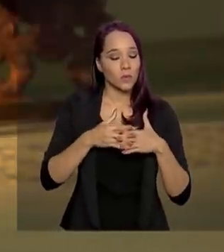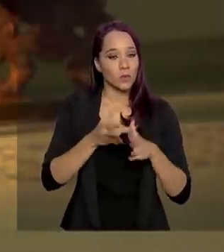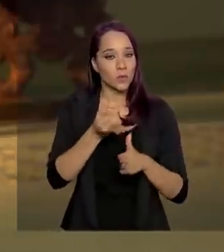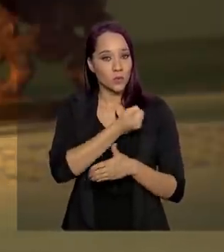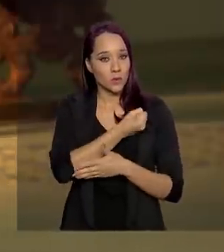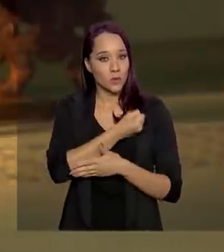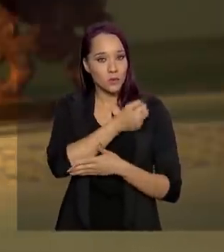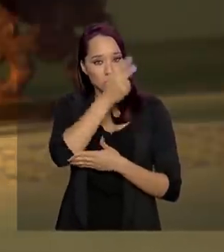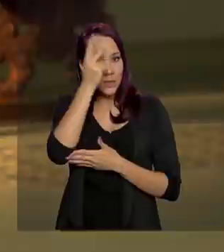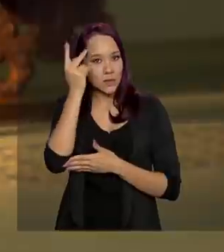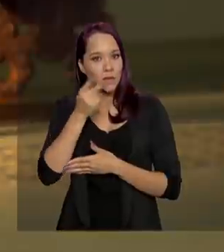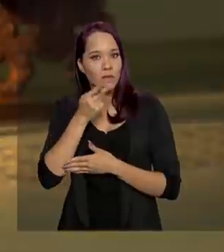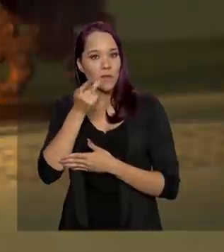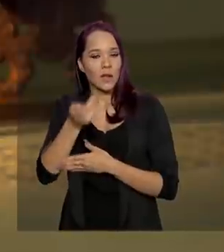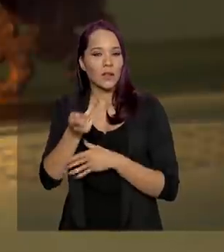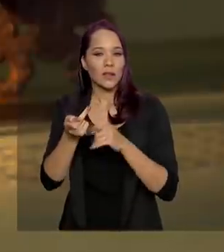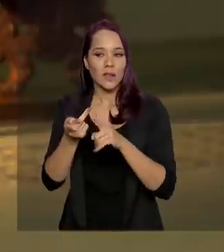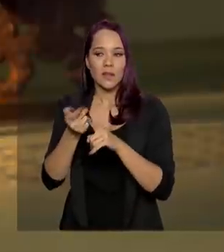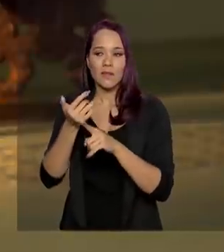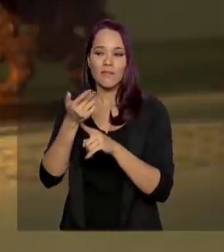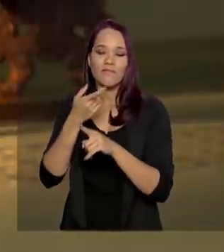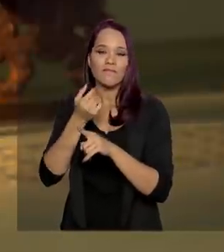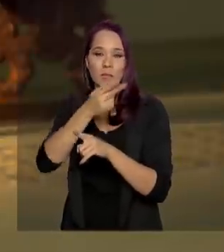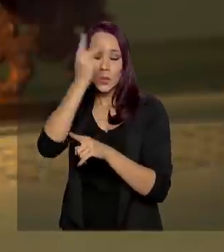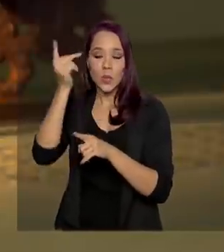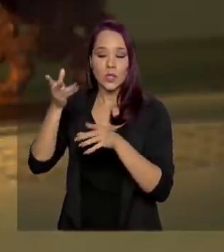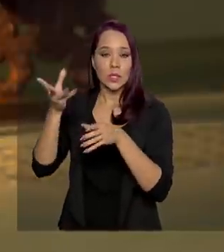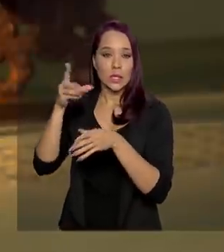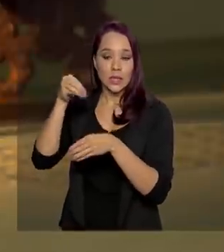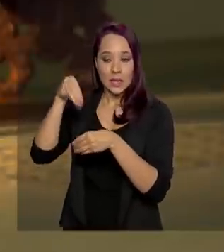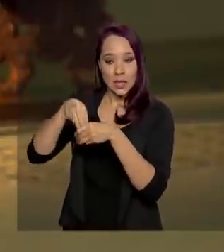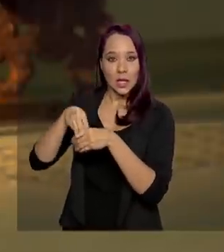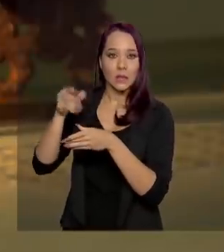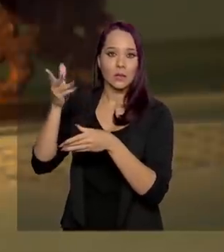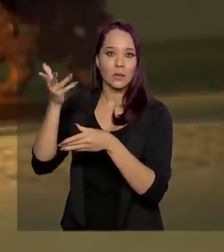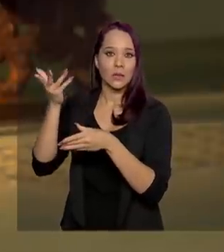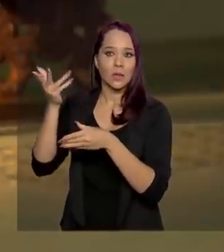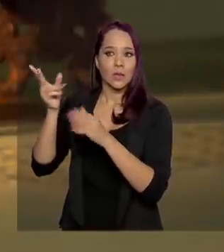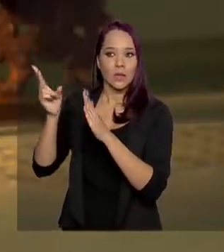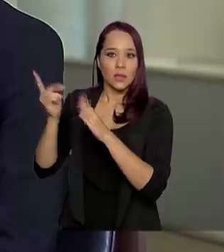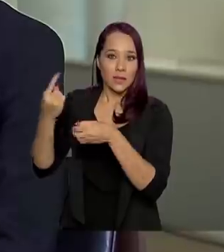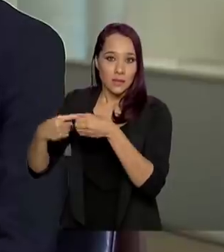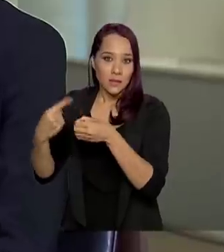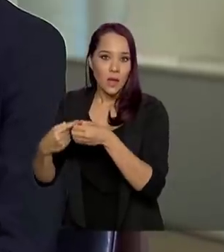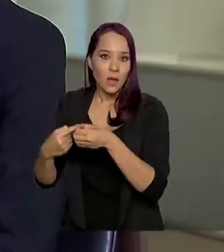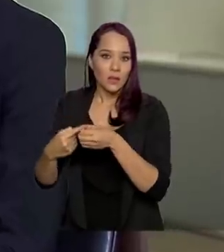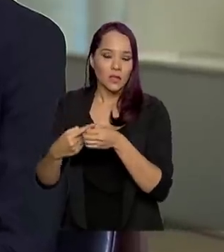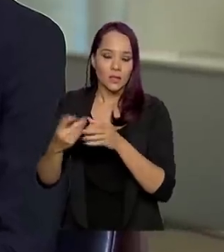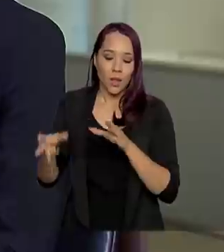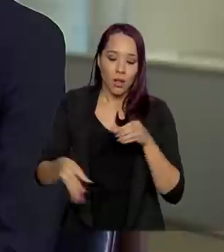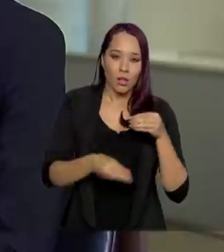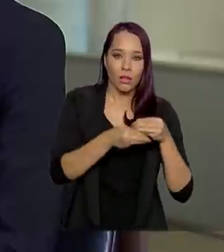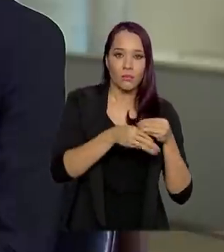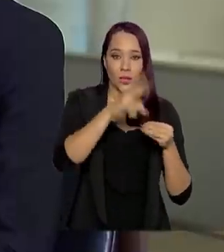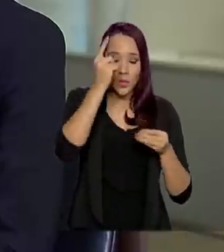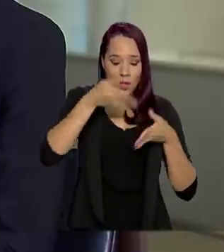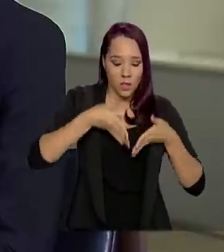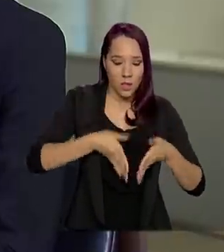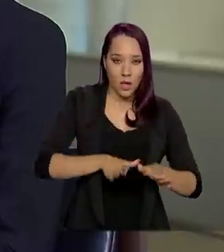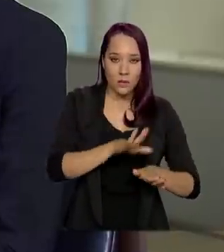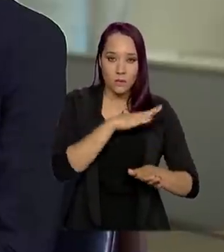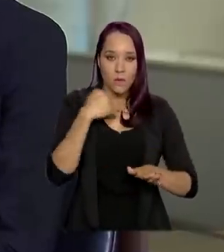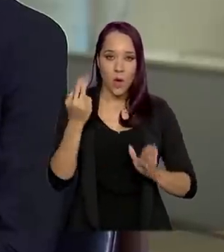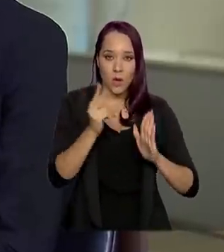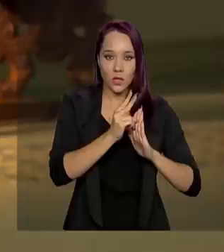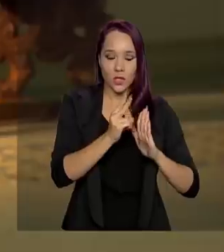pessoas trazem as pessoas que moram no contexto urbano para dentro desse número. Uma pessoa nasce e morre indígena. Nós